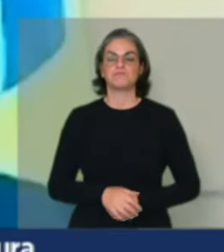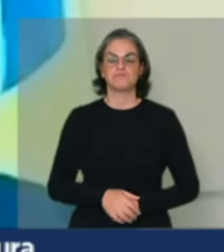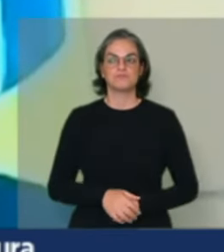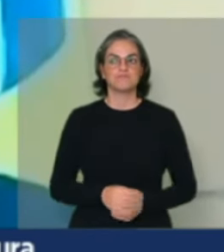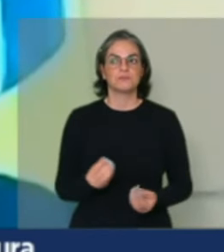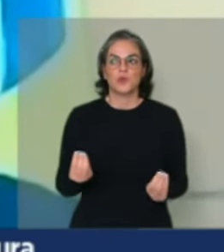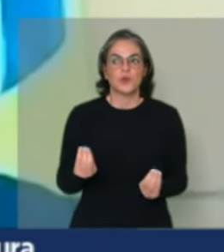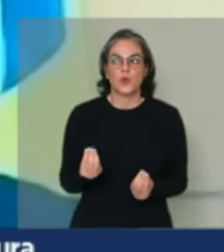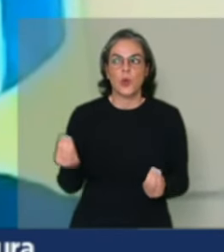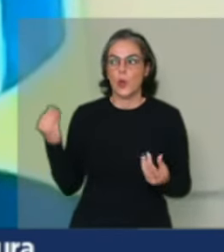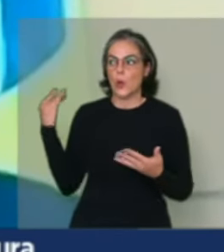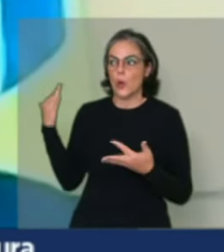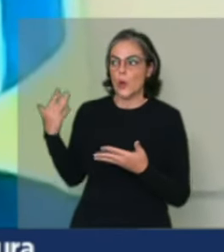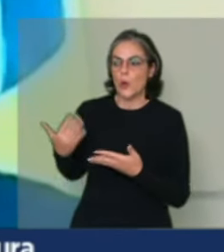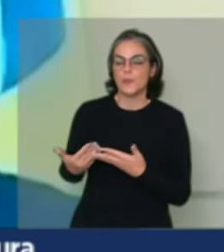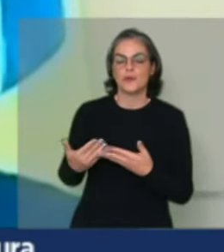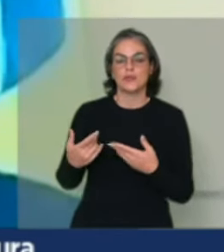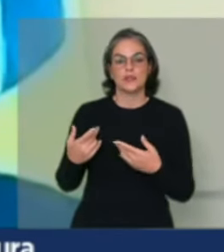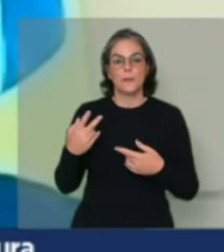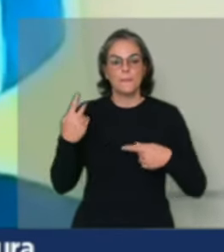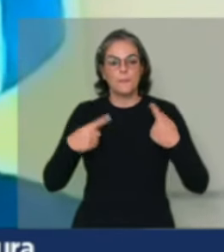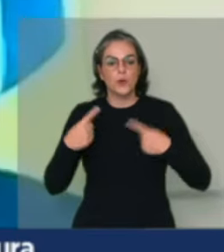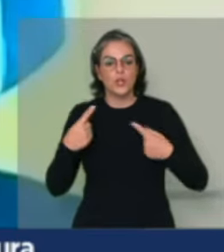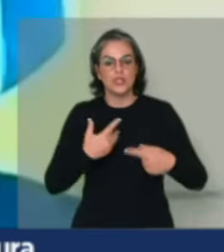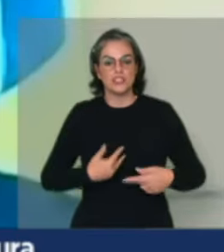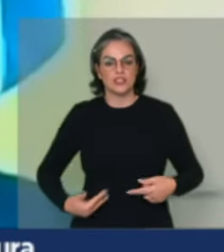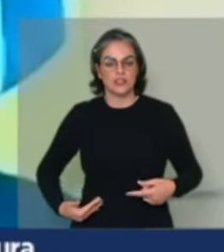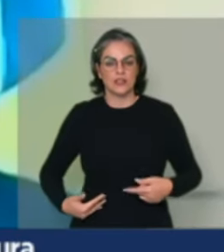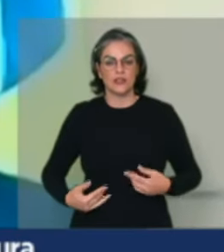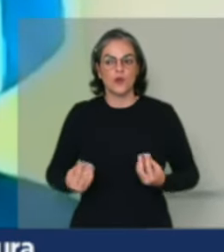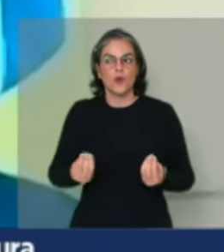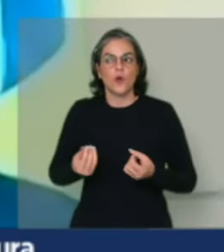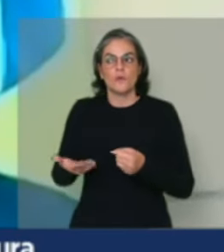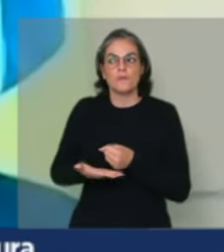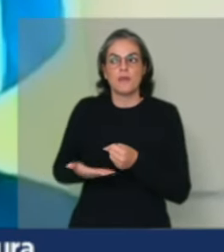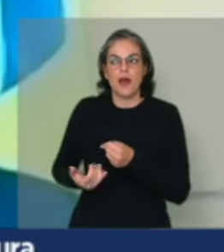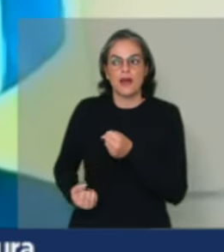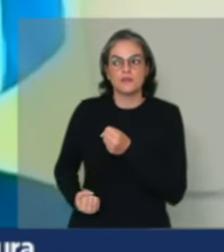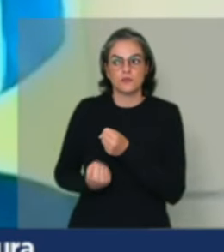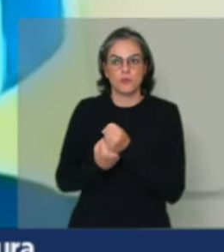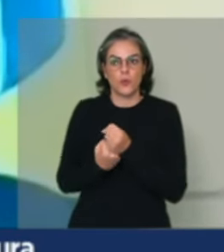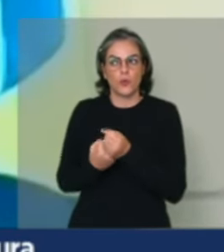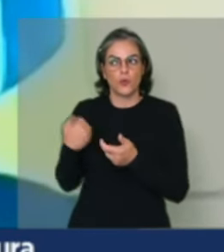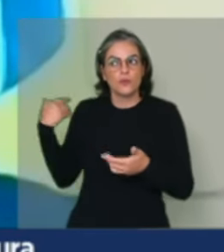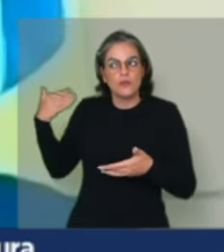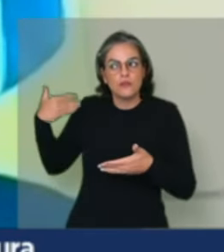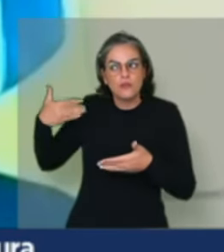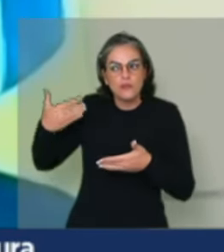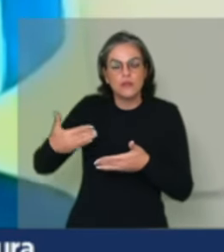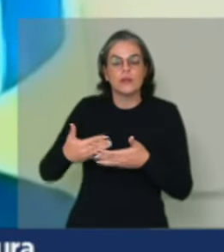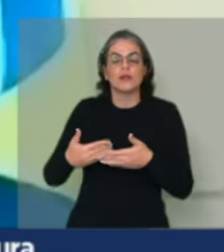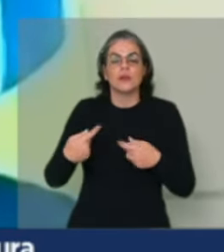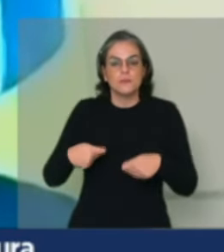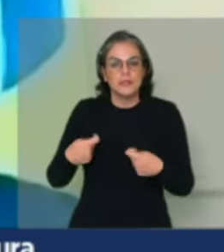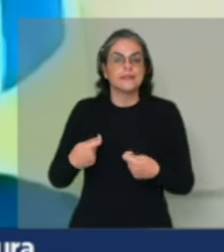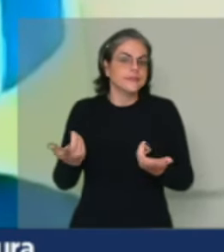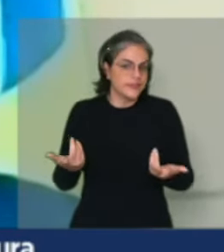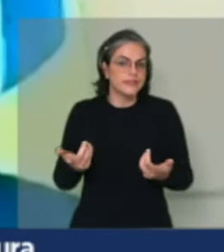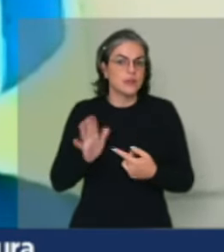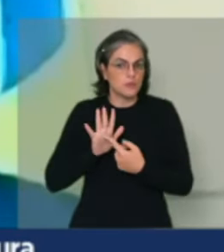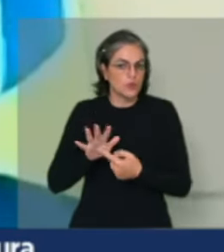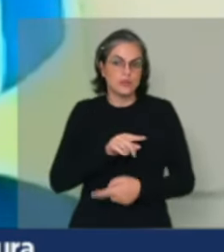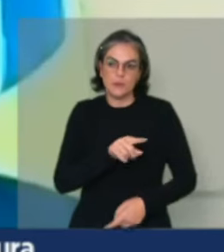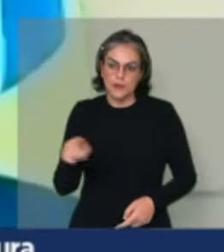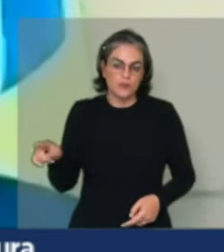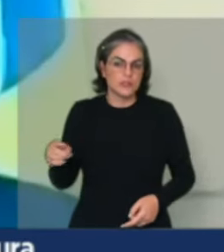algo que me sustenta para poder elaborar essas políticas públicas. E eu preciso de ter números que me permitam fazer isso.